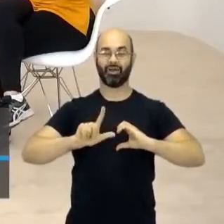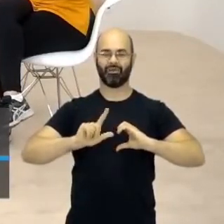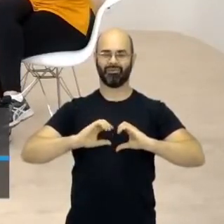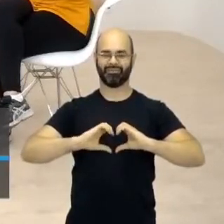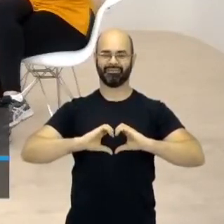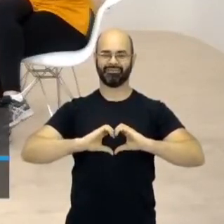merece.